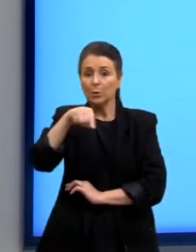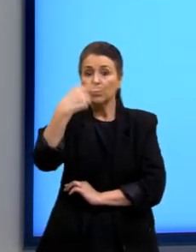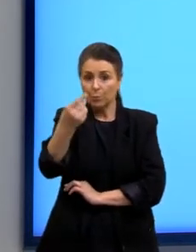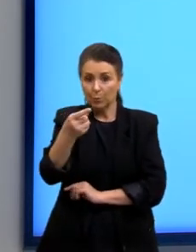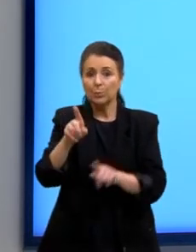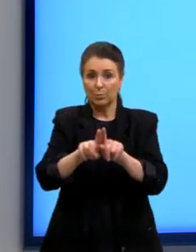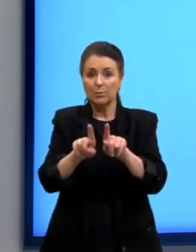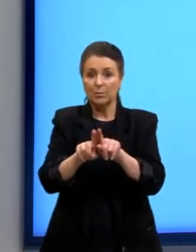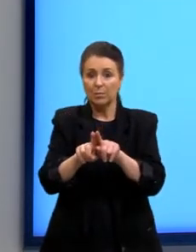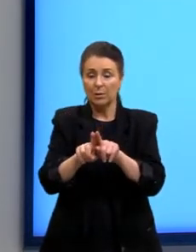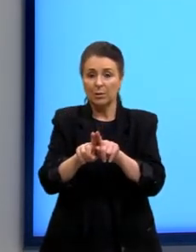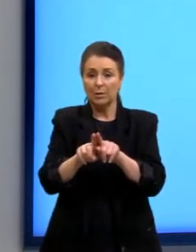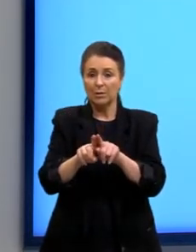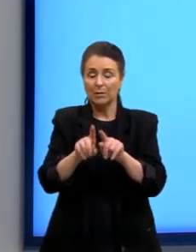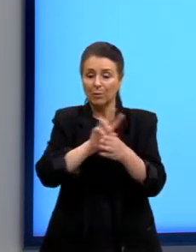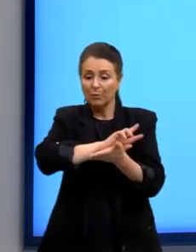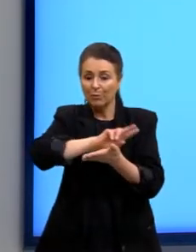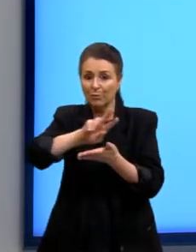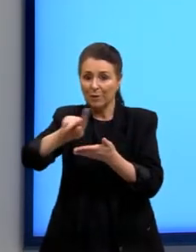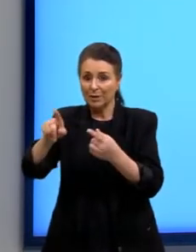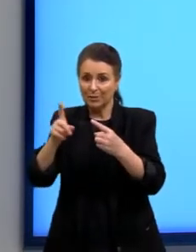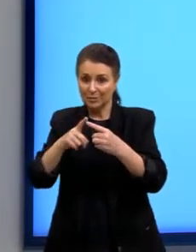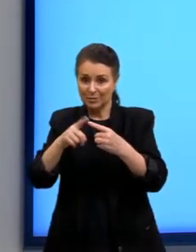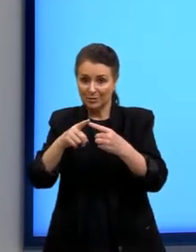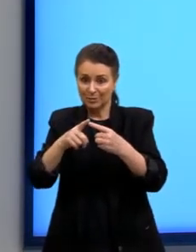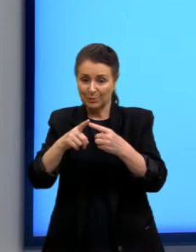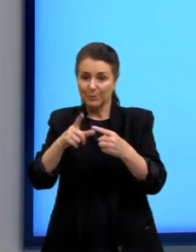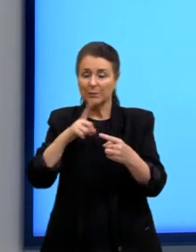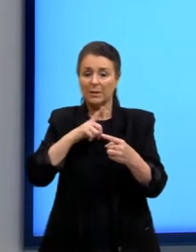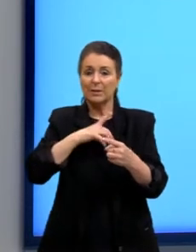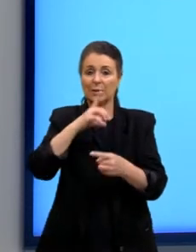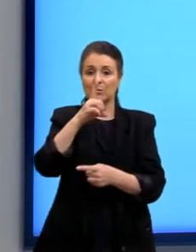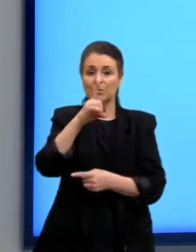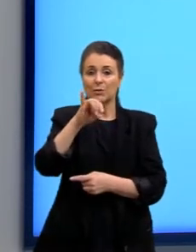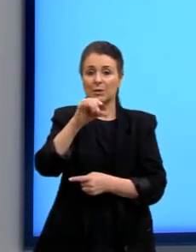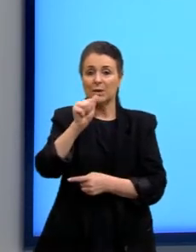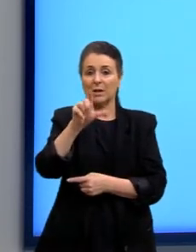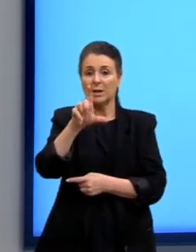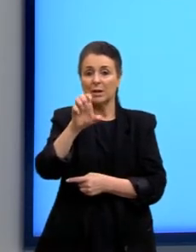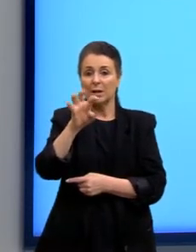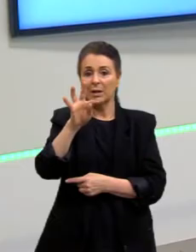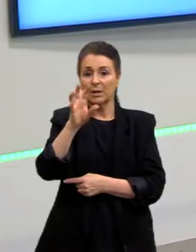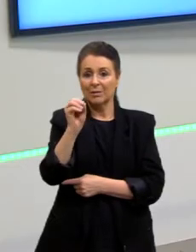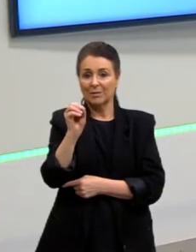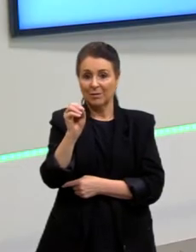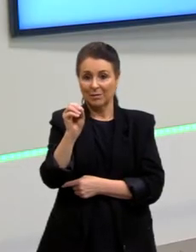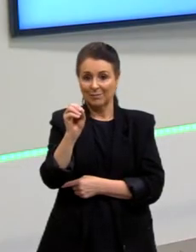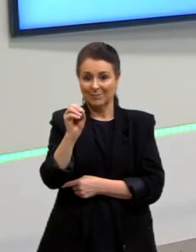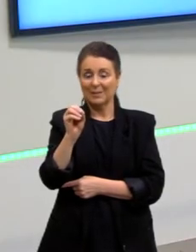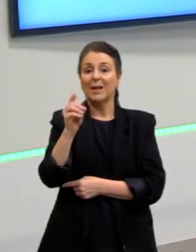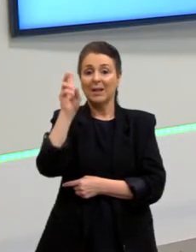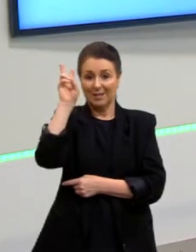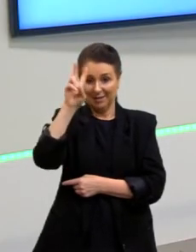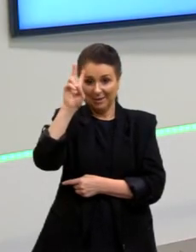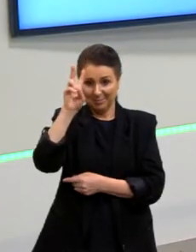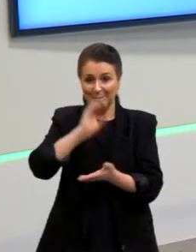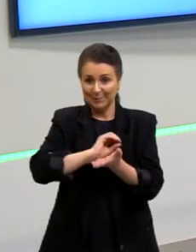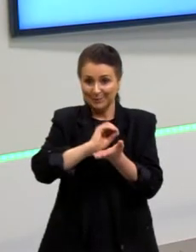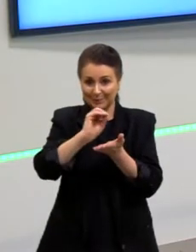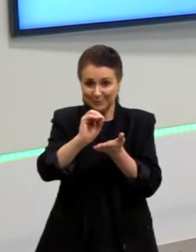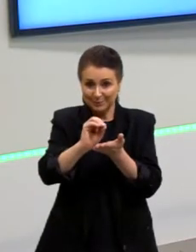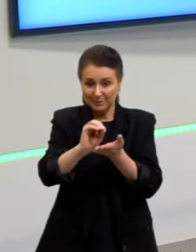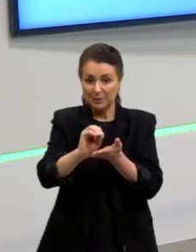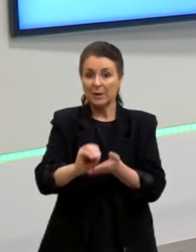Nessa reação, eu preciso ter um dialeto, lembrando dos aletos orgânicos. Um dialeto é quando eu tenho